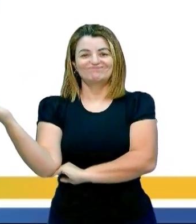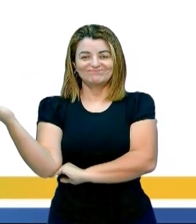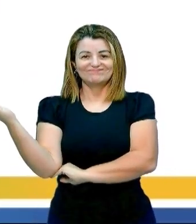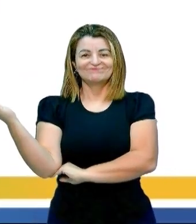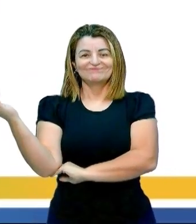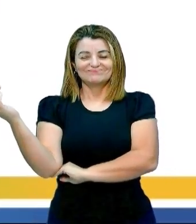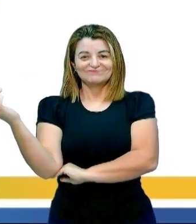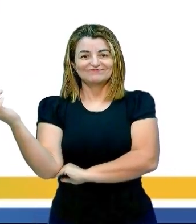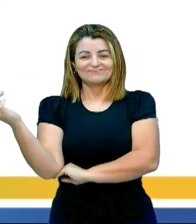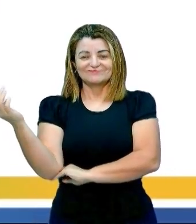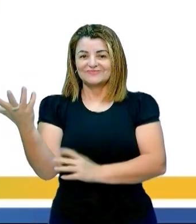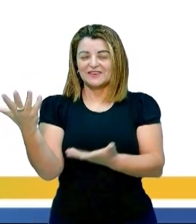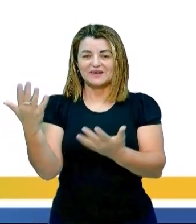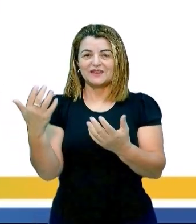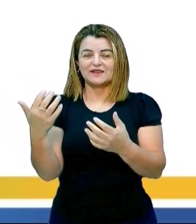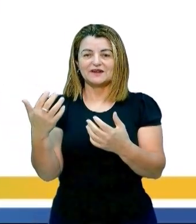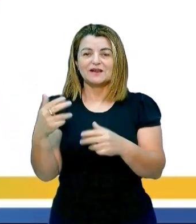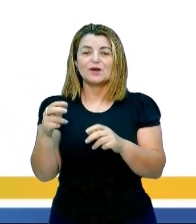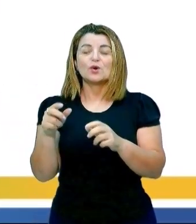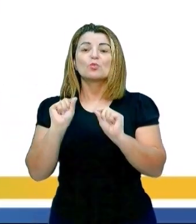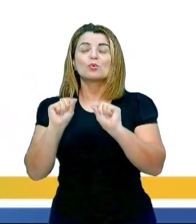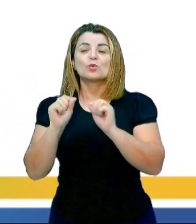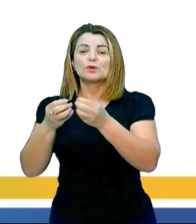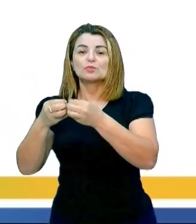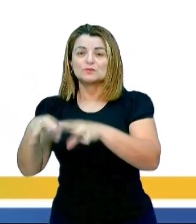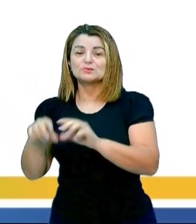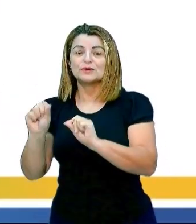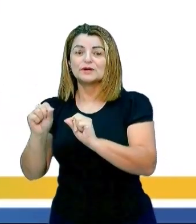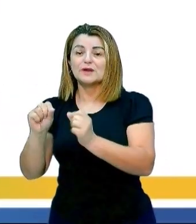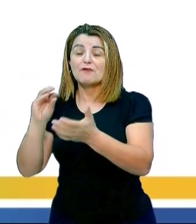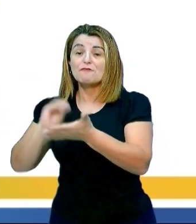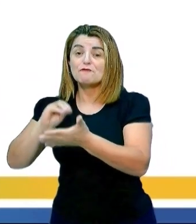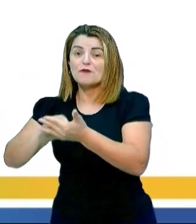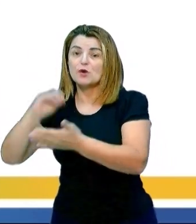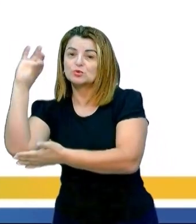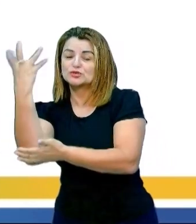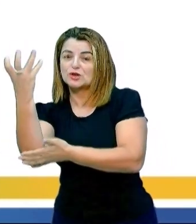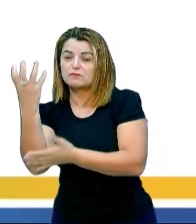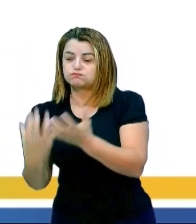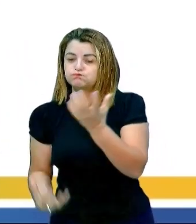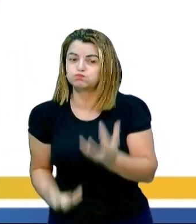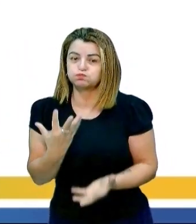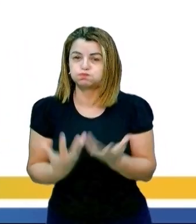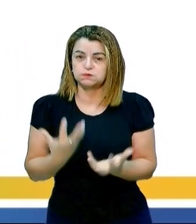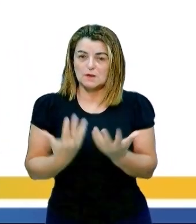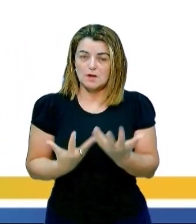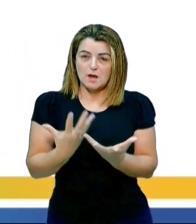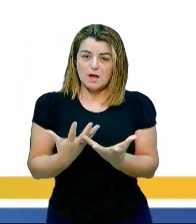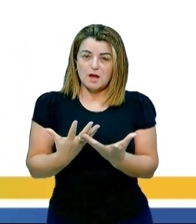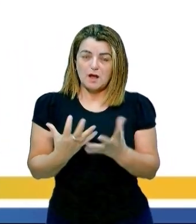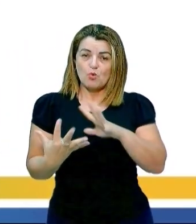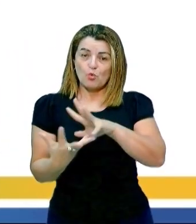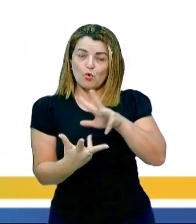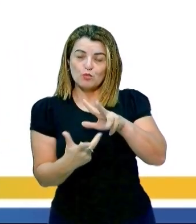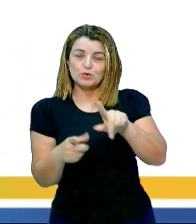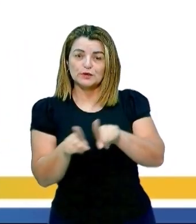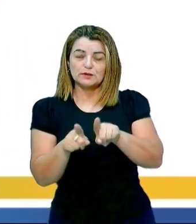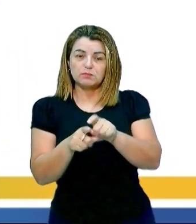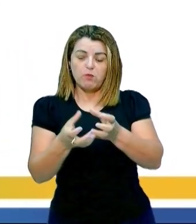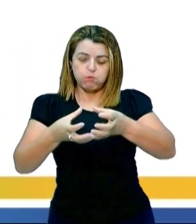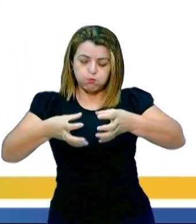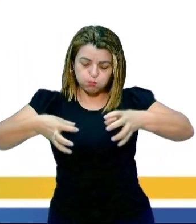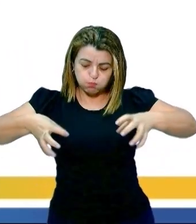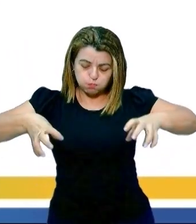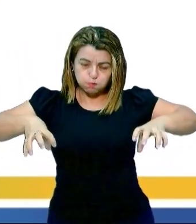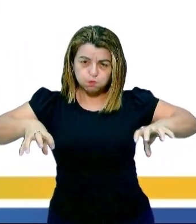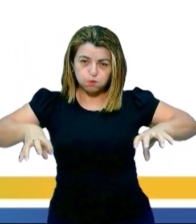O desmatamento provoca aquecimento global. O desmatamento provoca a erosão do solo. Ah,